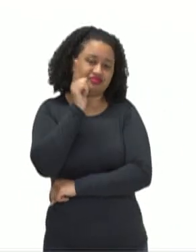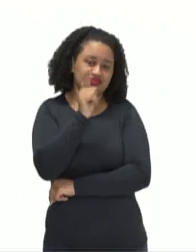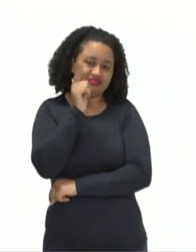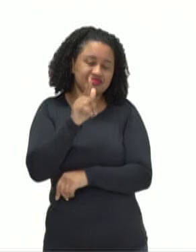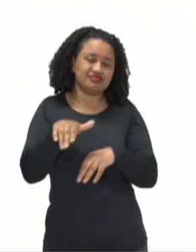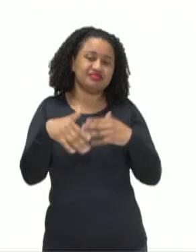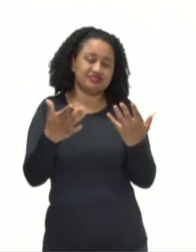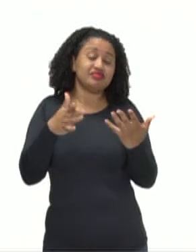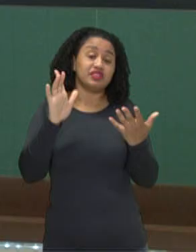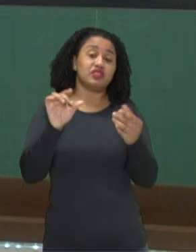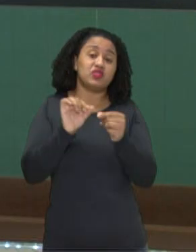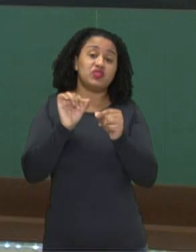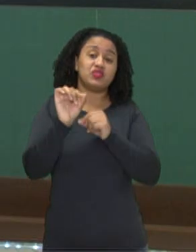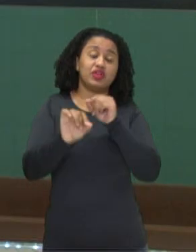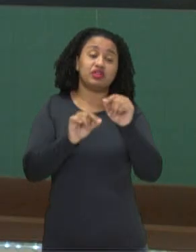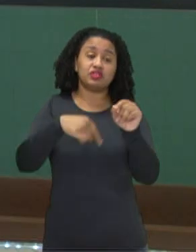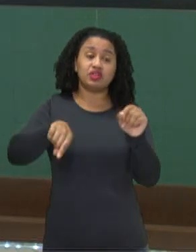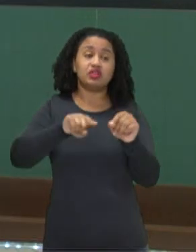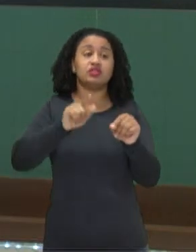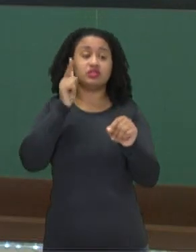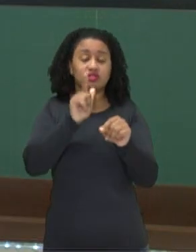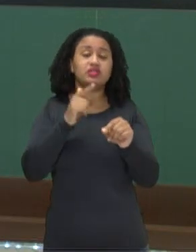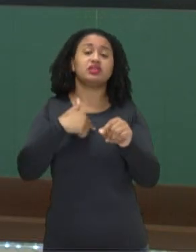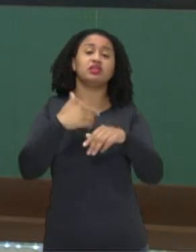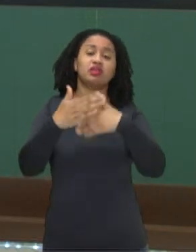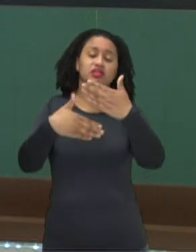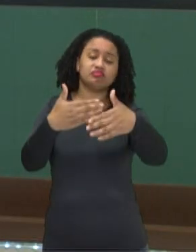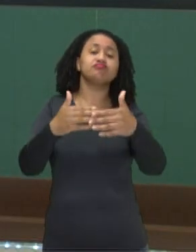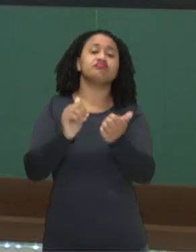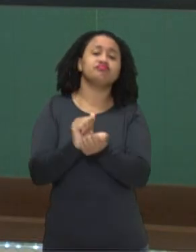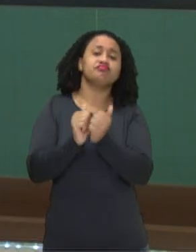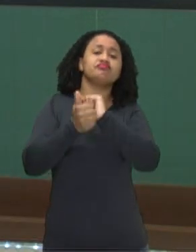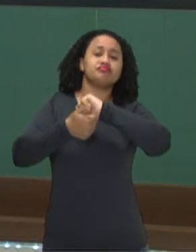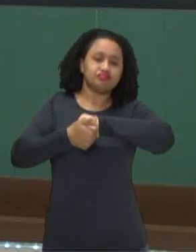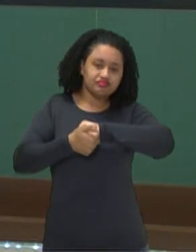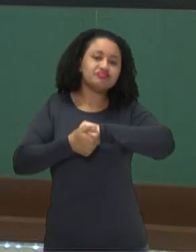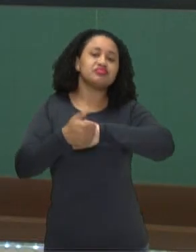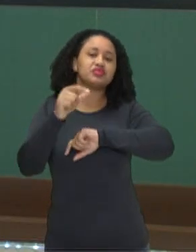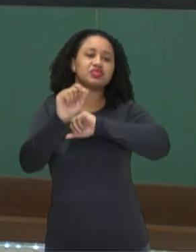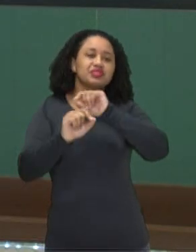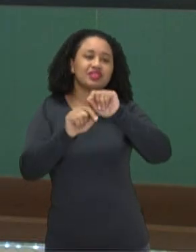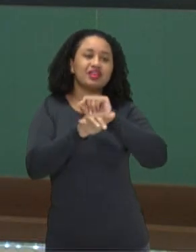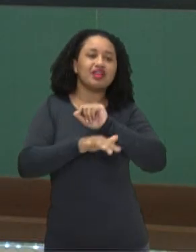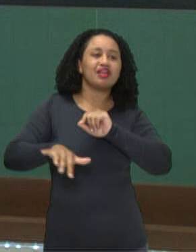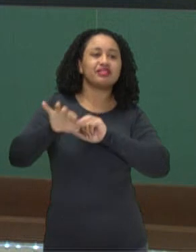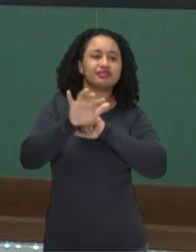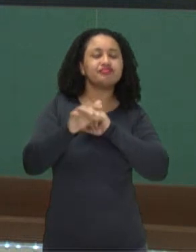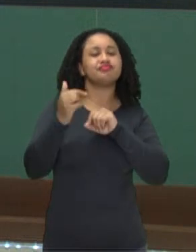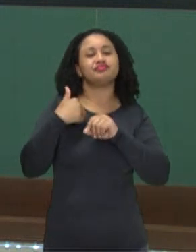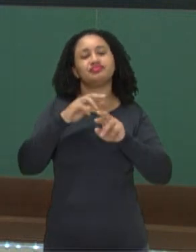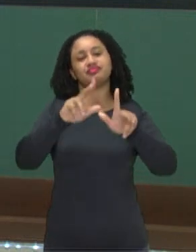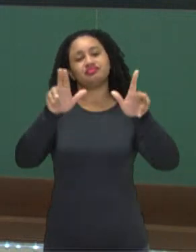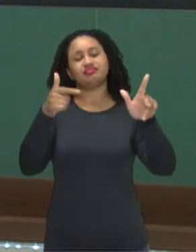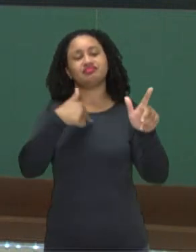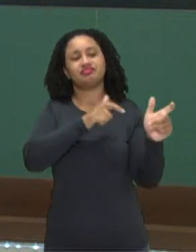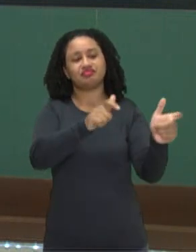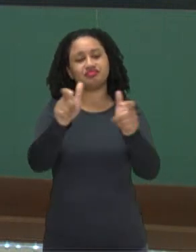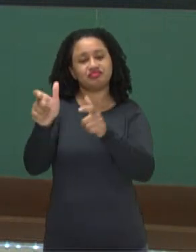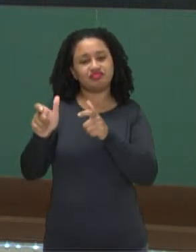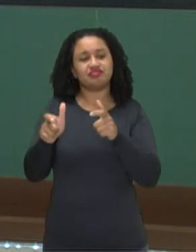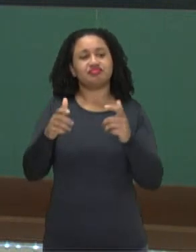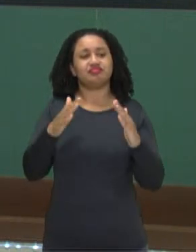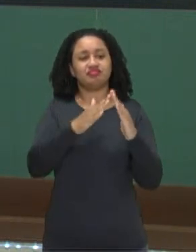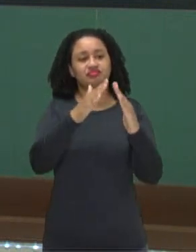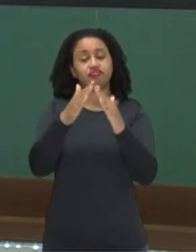Isso faz com que eles vão se tornando cada vez mais adaptados aos diferentes ambientes que eles